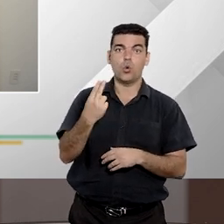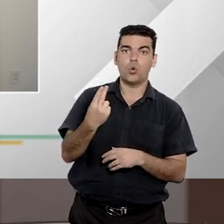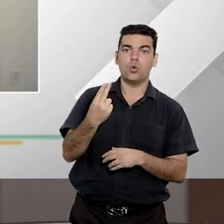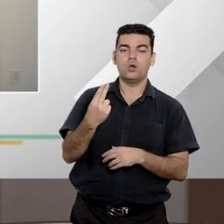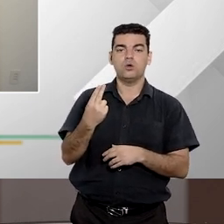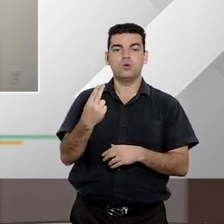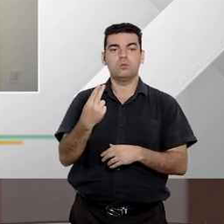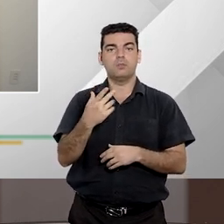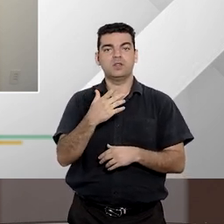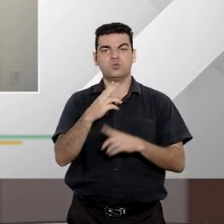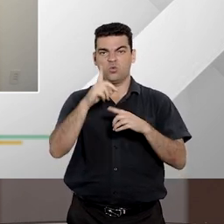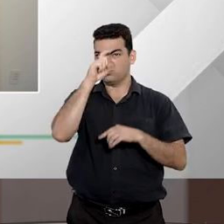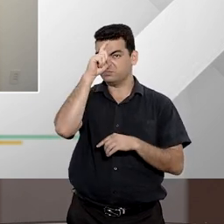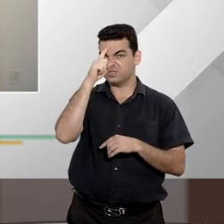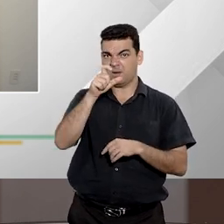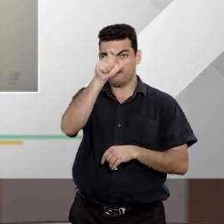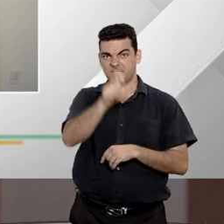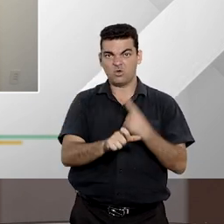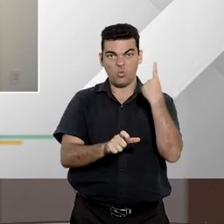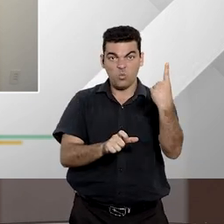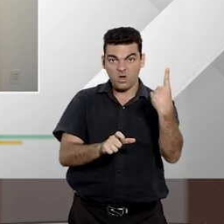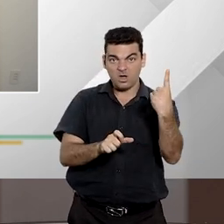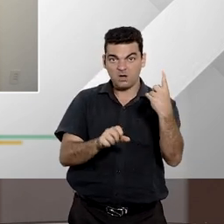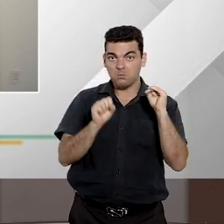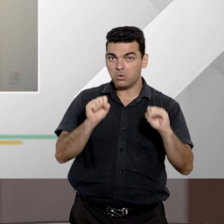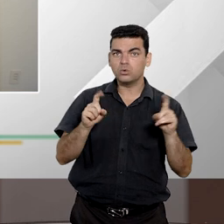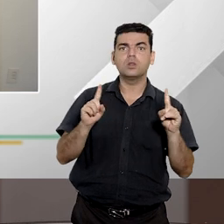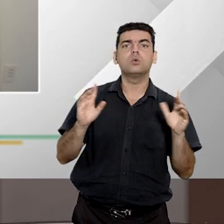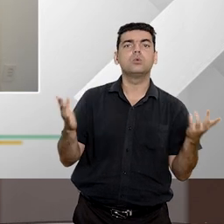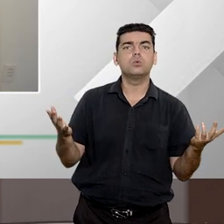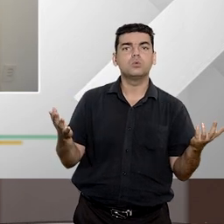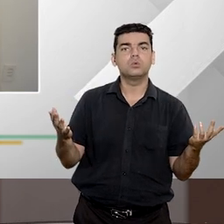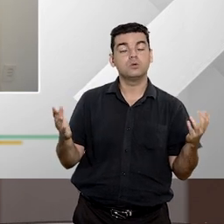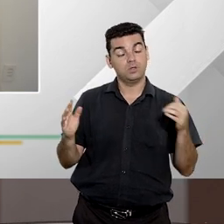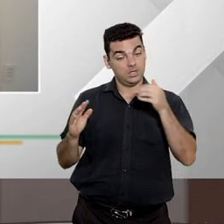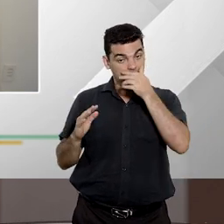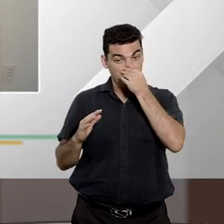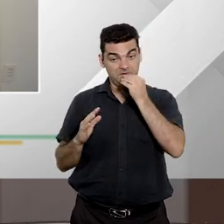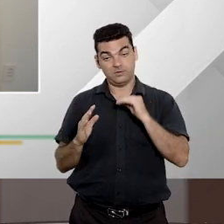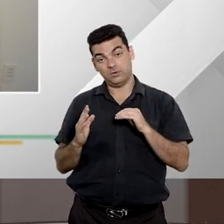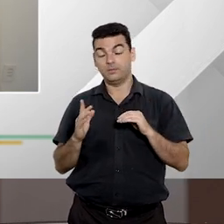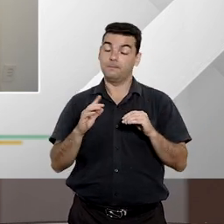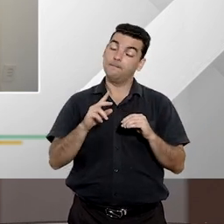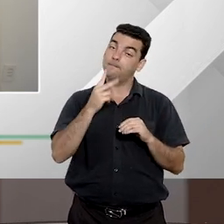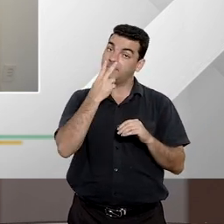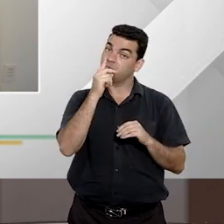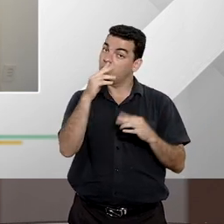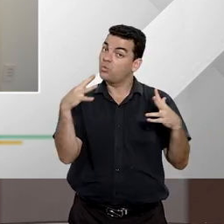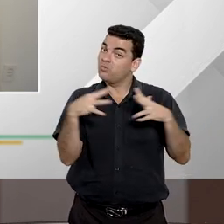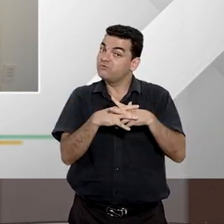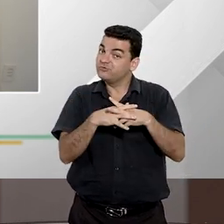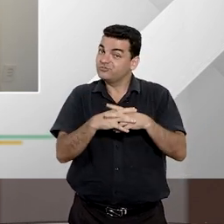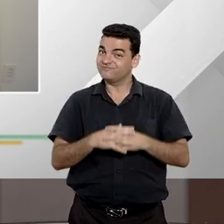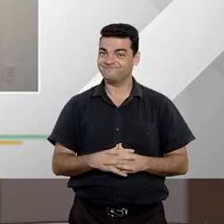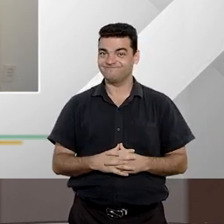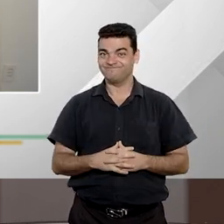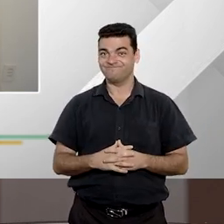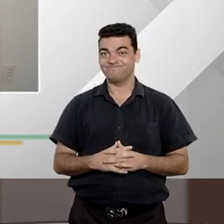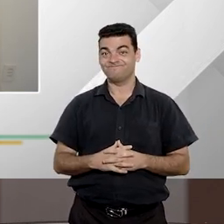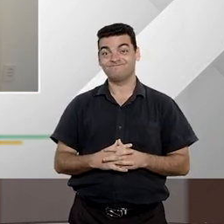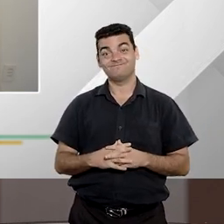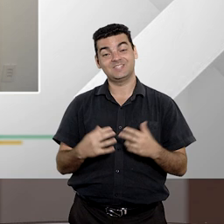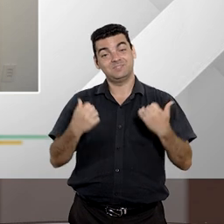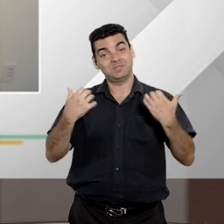um único cidadão? Sim, e por vezes pode até parecer um pouco contrastório, já que a gente está falando de direito